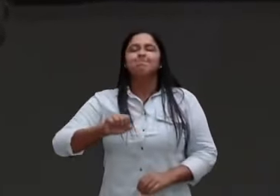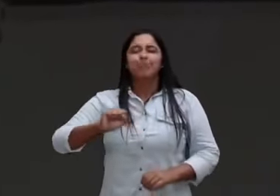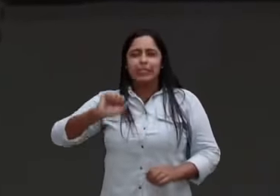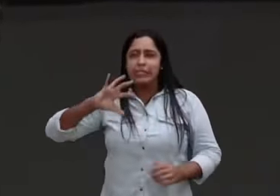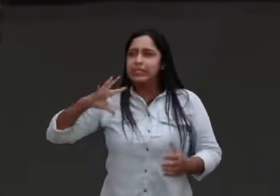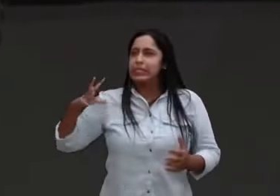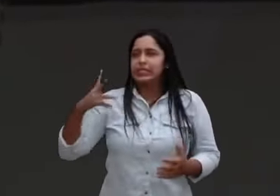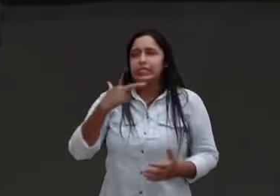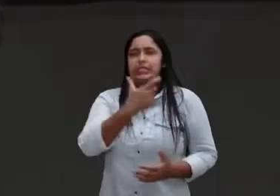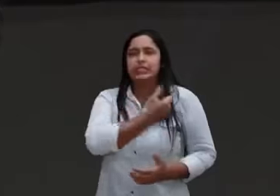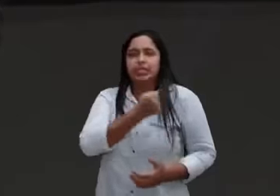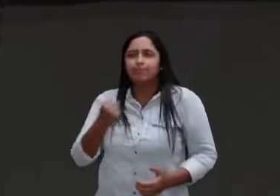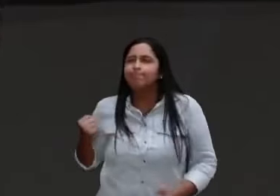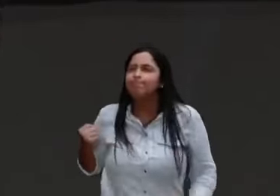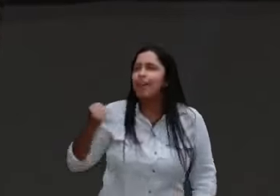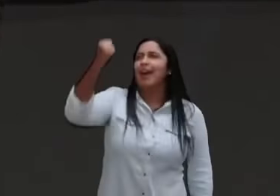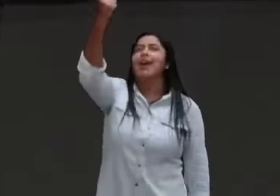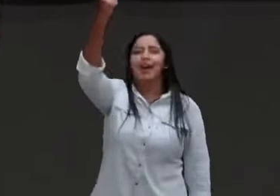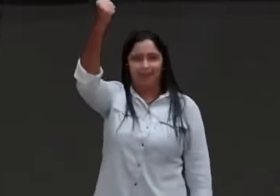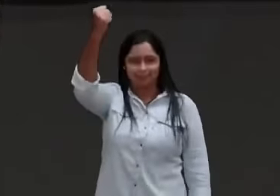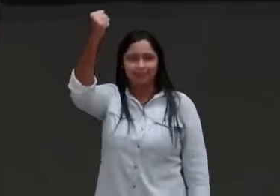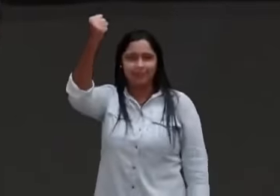ele diz, eu vou te buscar como nunca busquei,